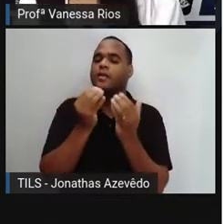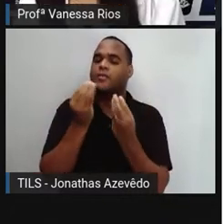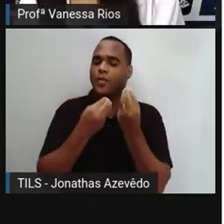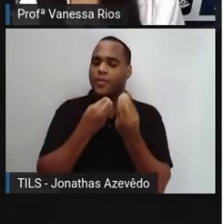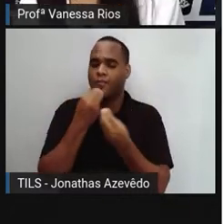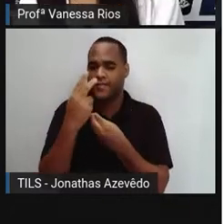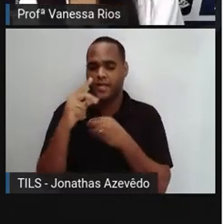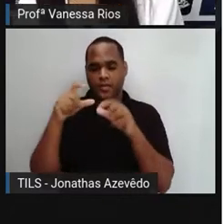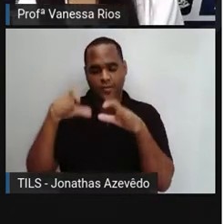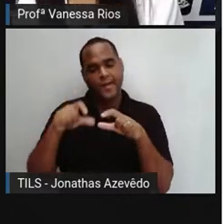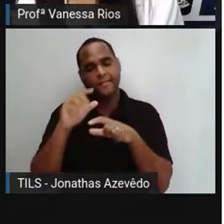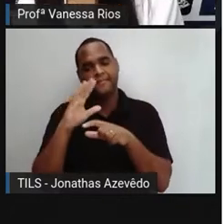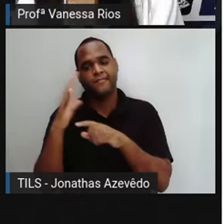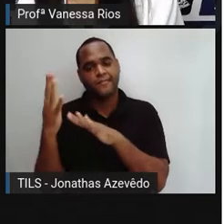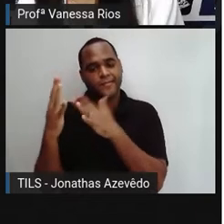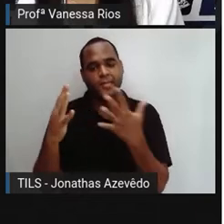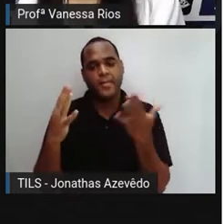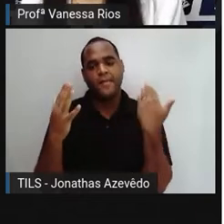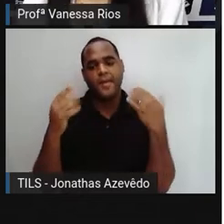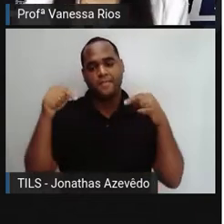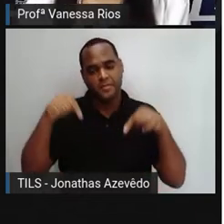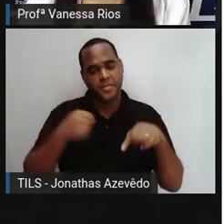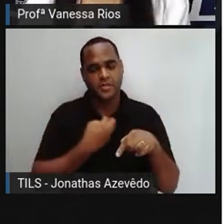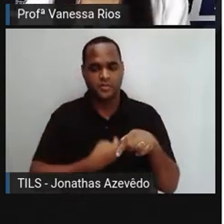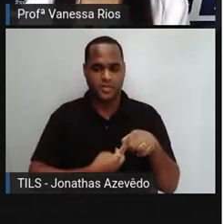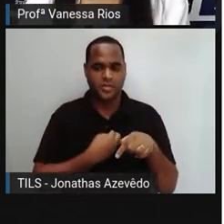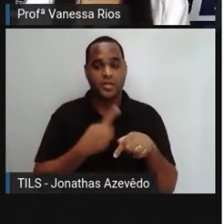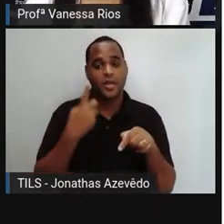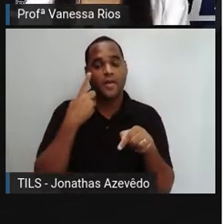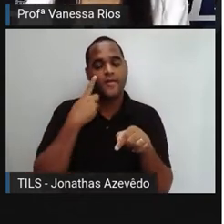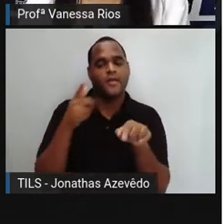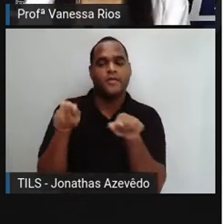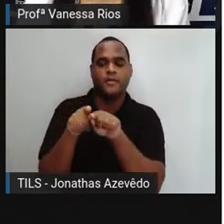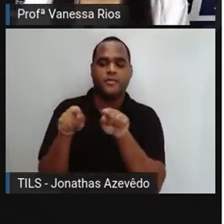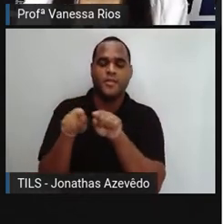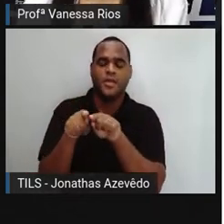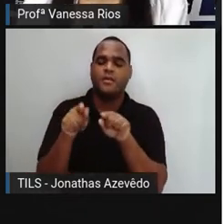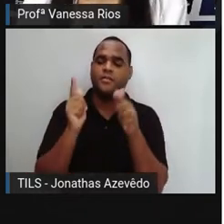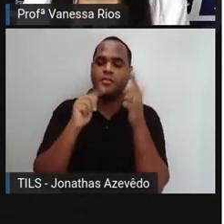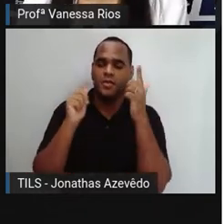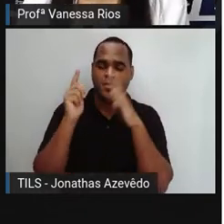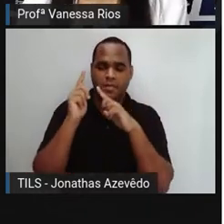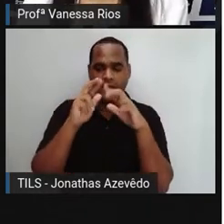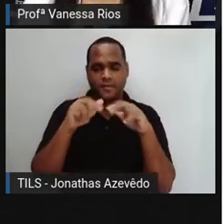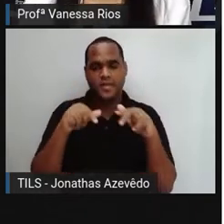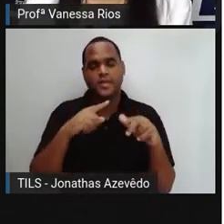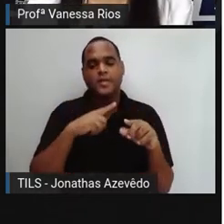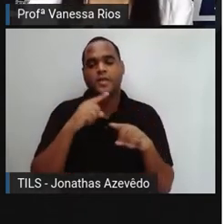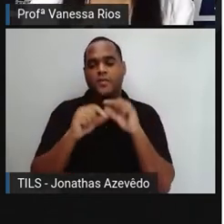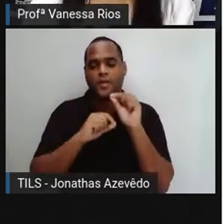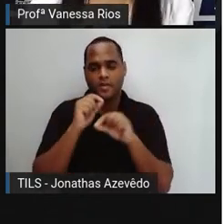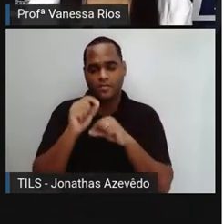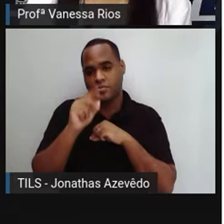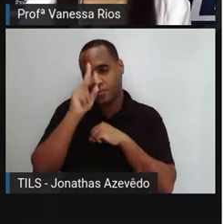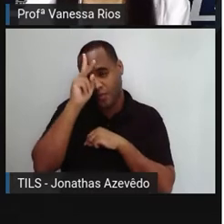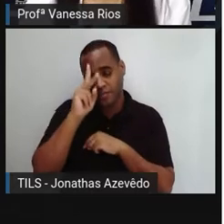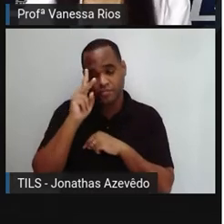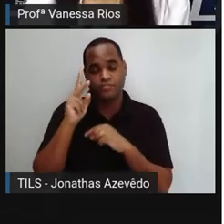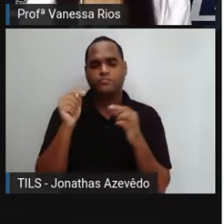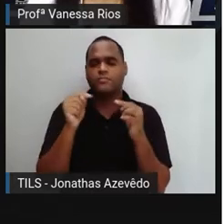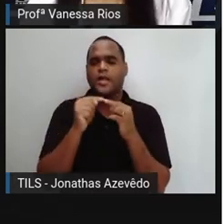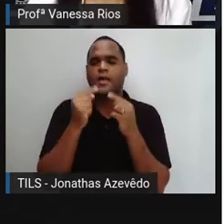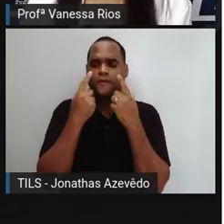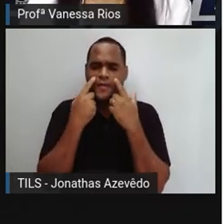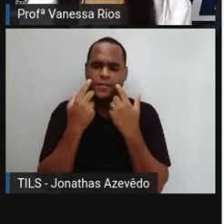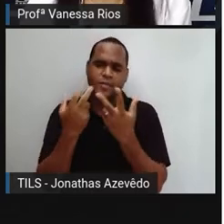determinado ambiente está no presente. Então a gente consegue captar aspectos históricos quando a gente